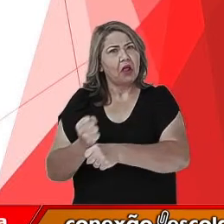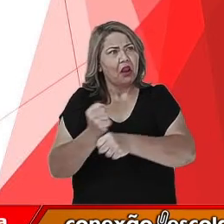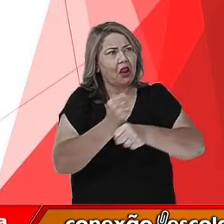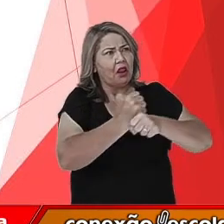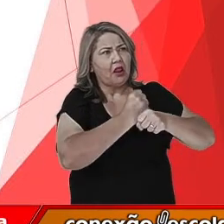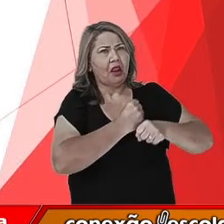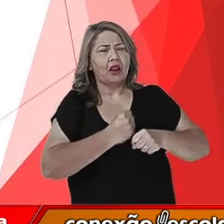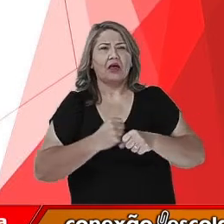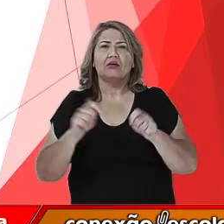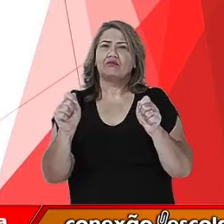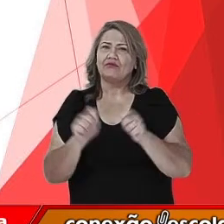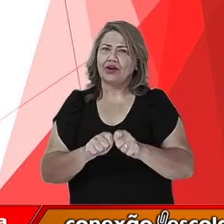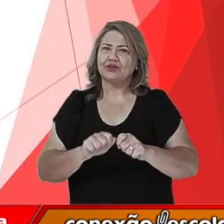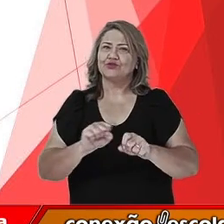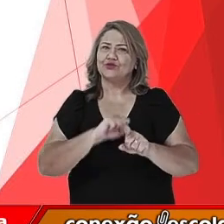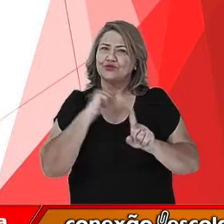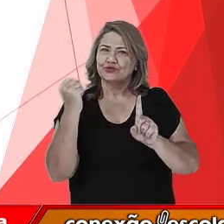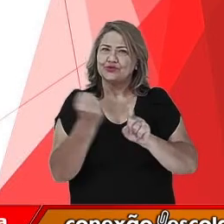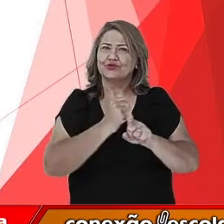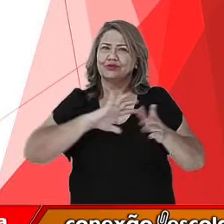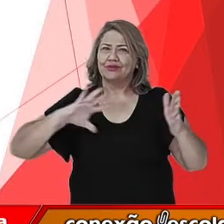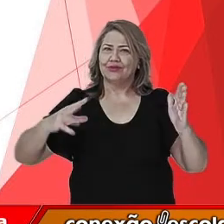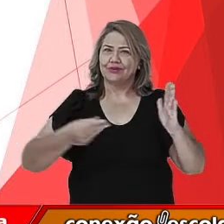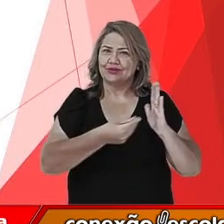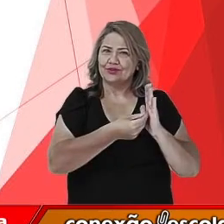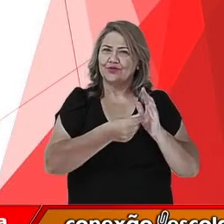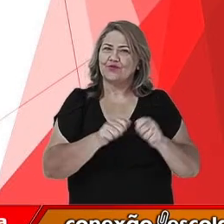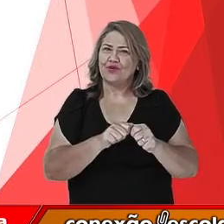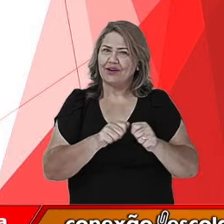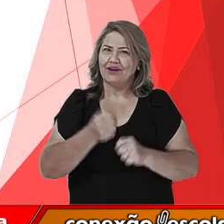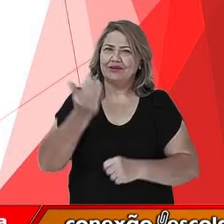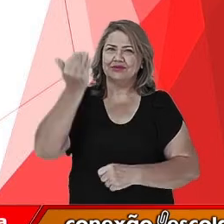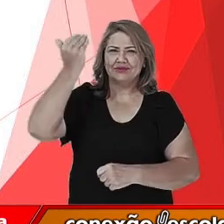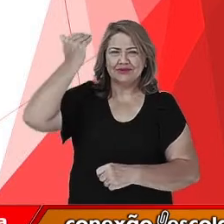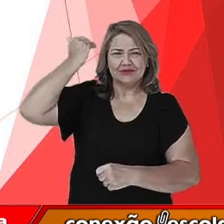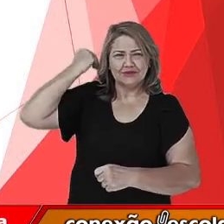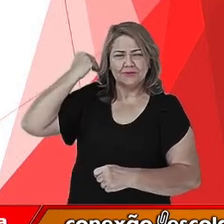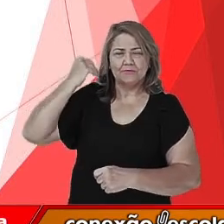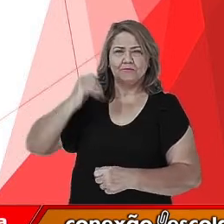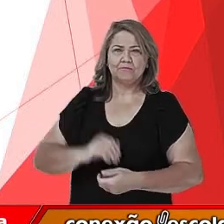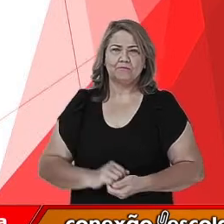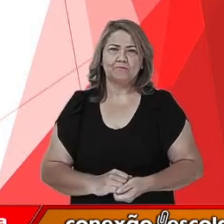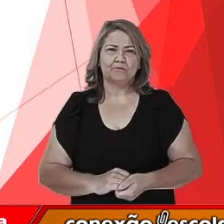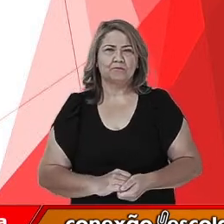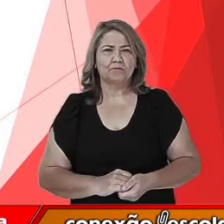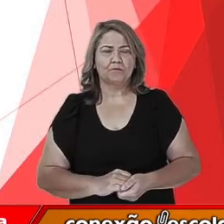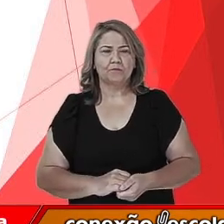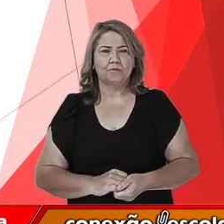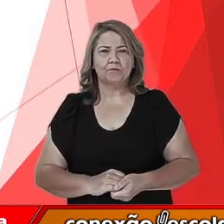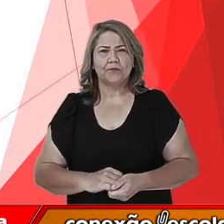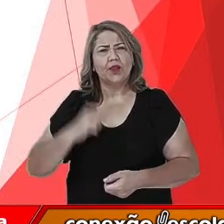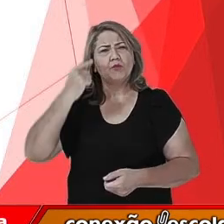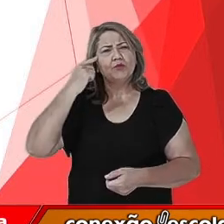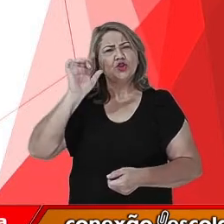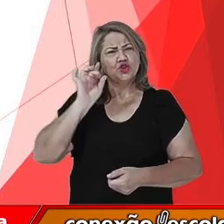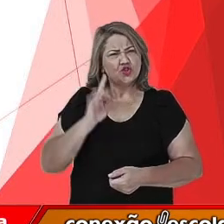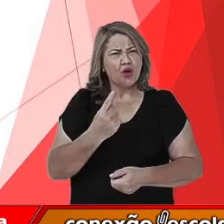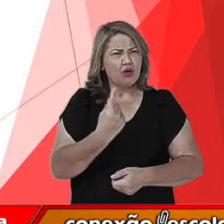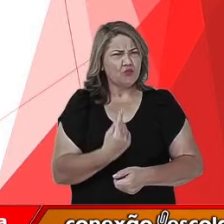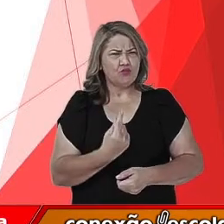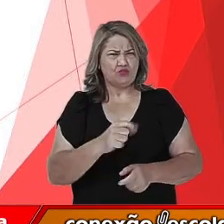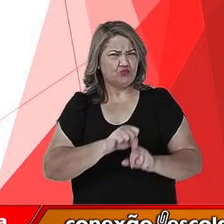essas sociedades da Amazônia também possuíam. E não é somente essa sociedade.